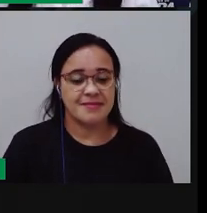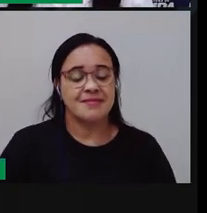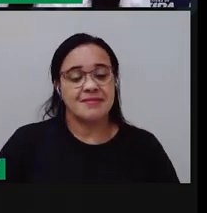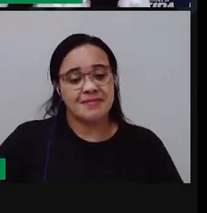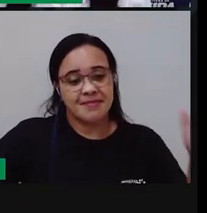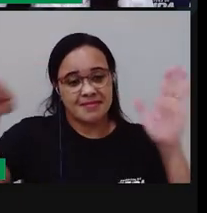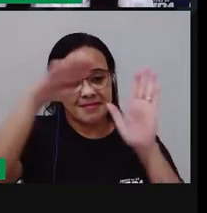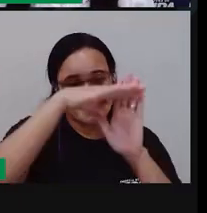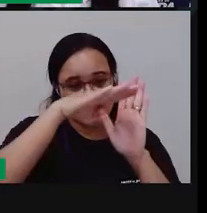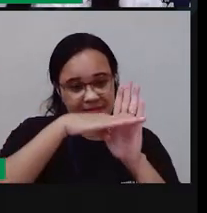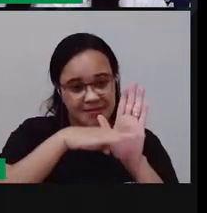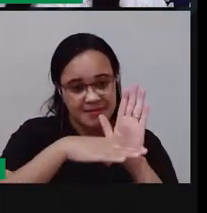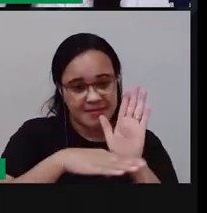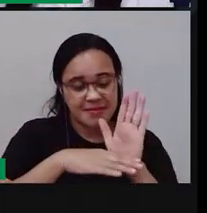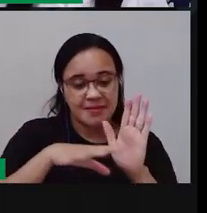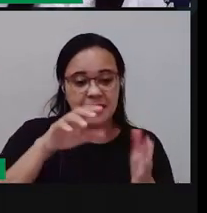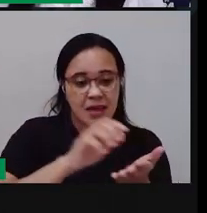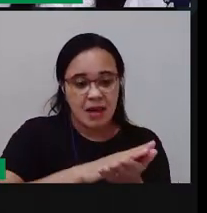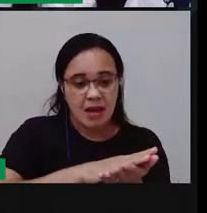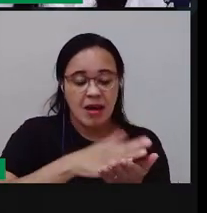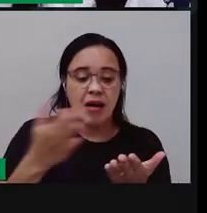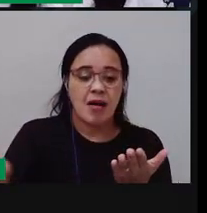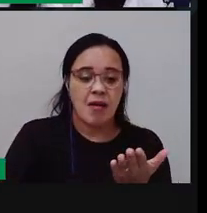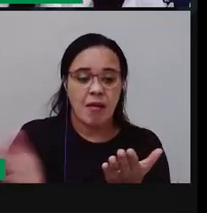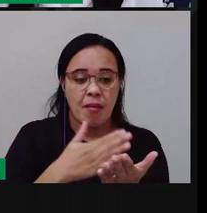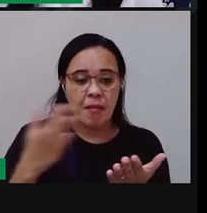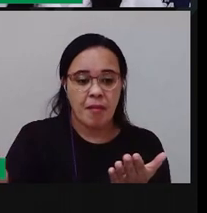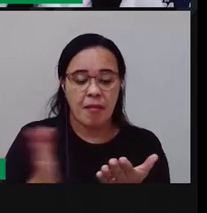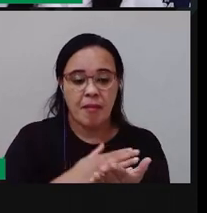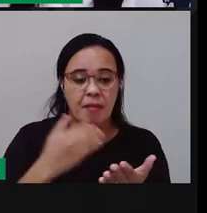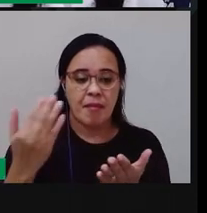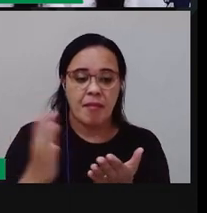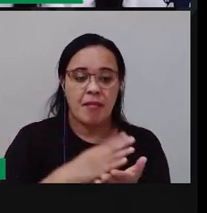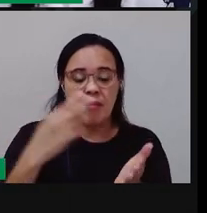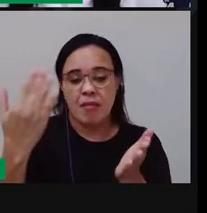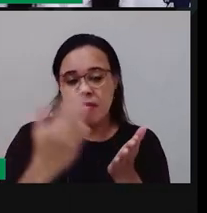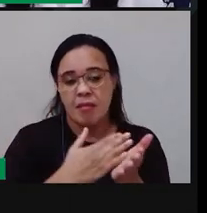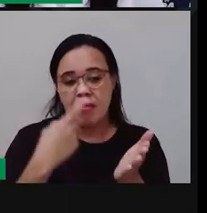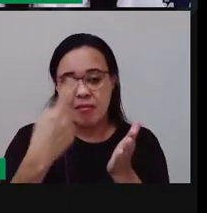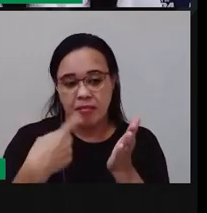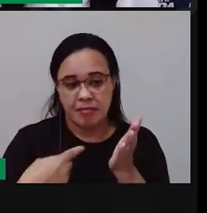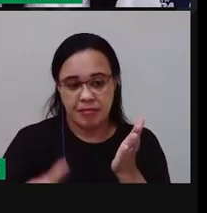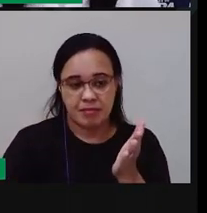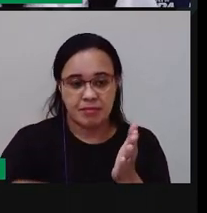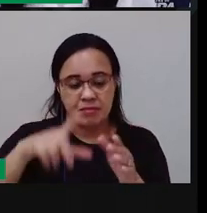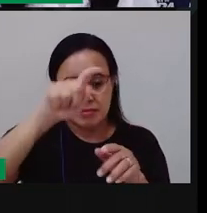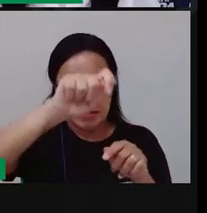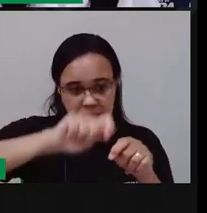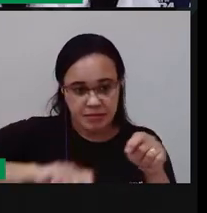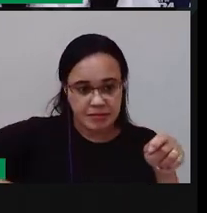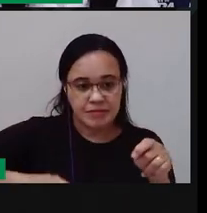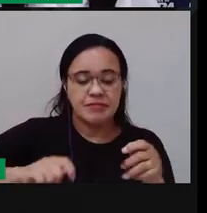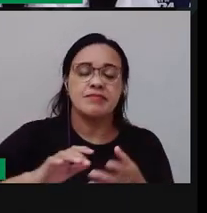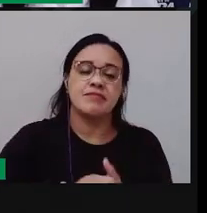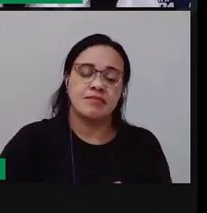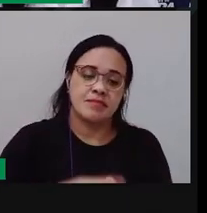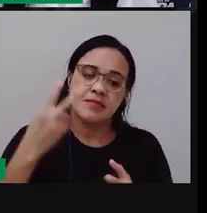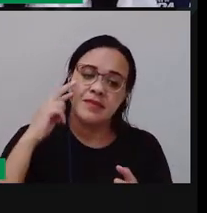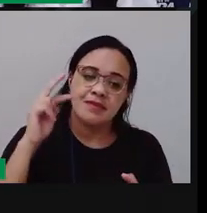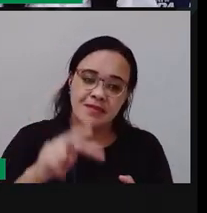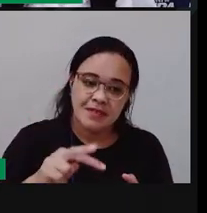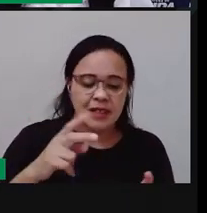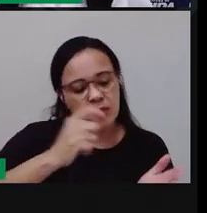Então abra aí O seu caderno Em uma folha E Dê aí Para você escrever